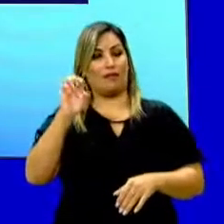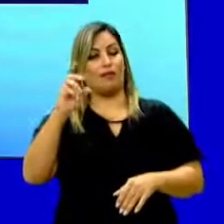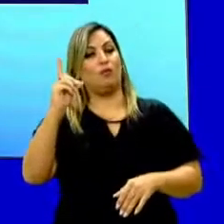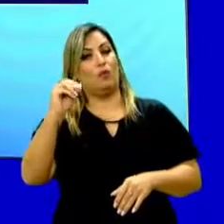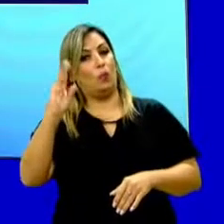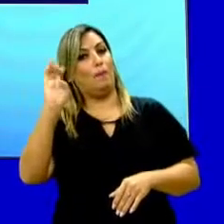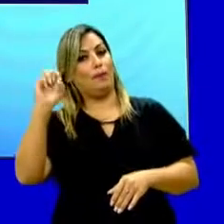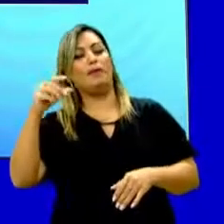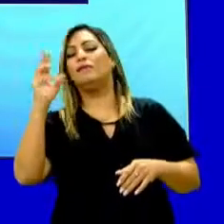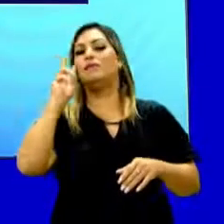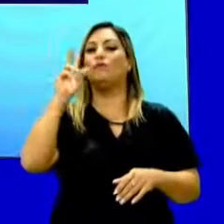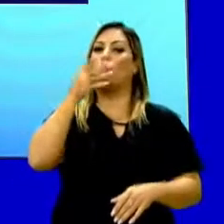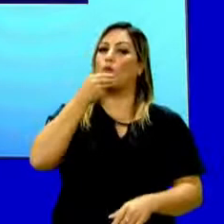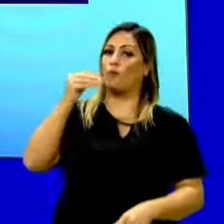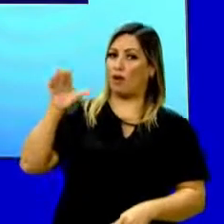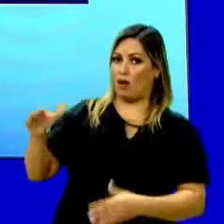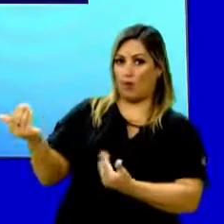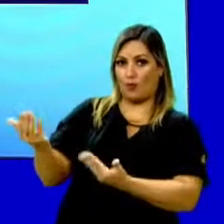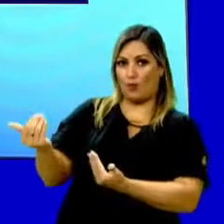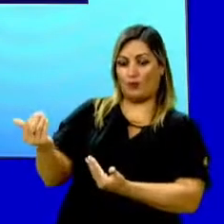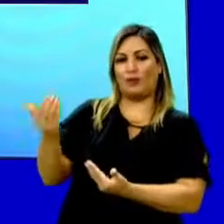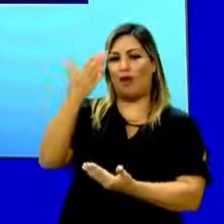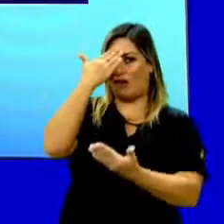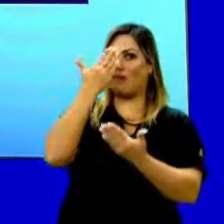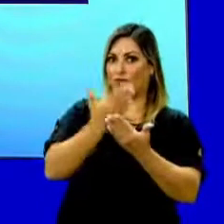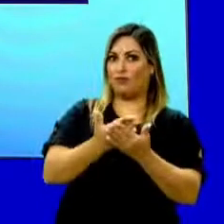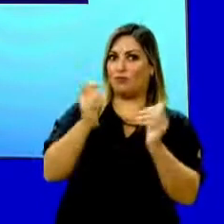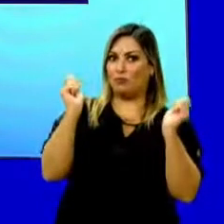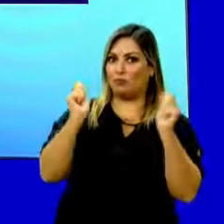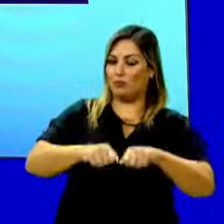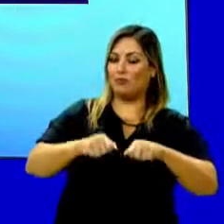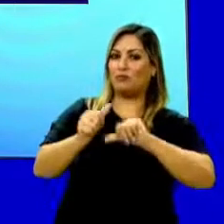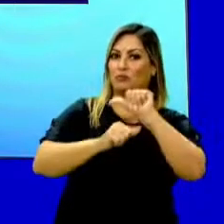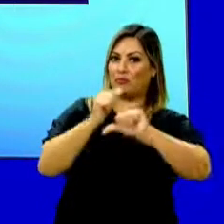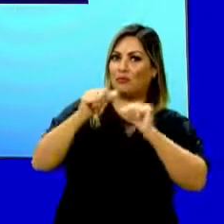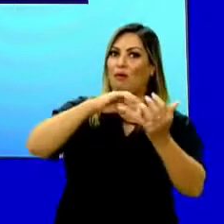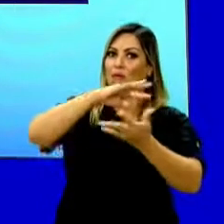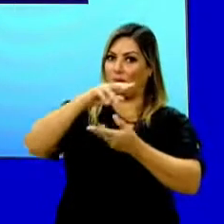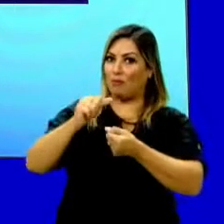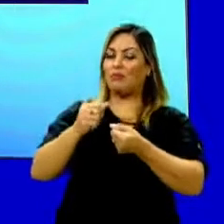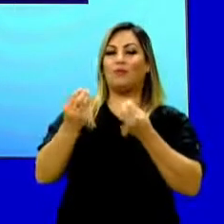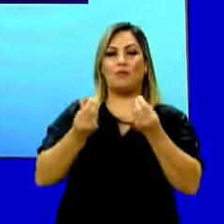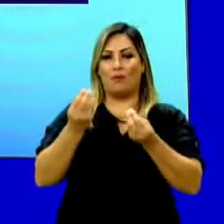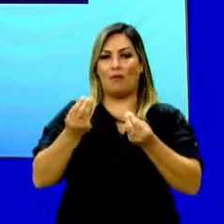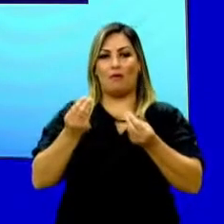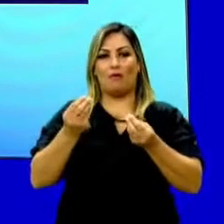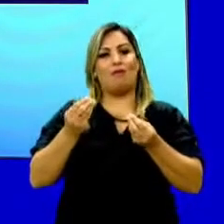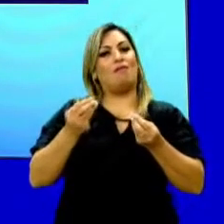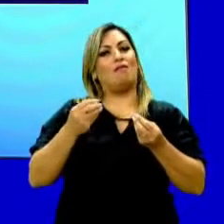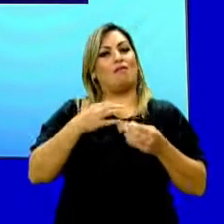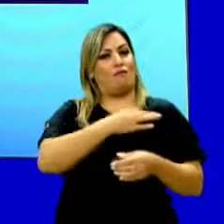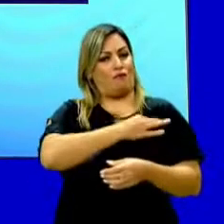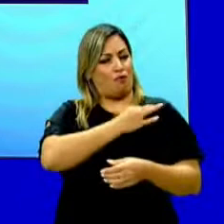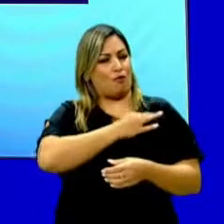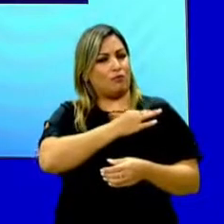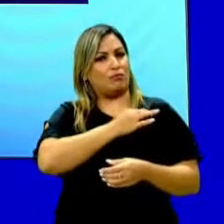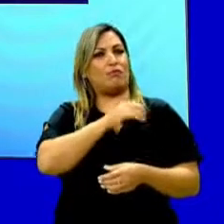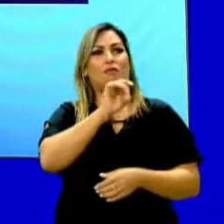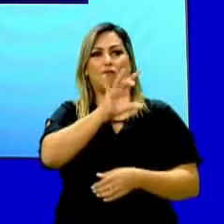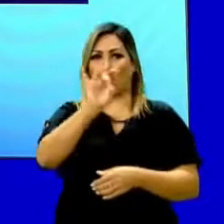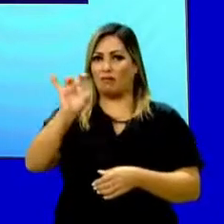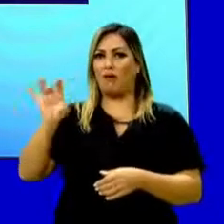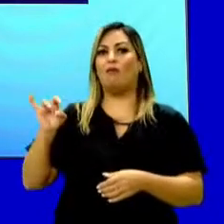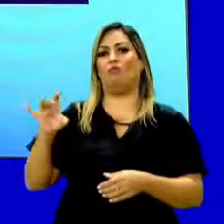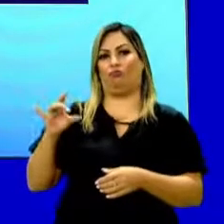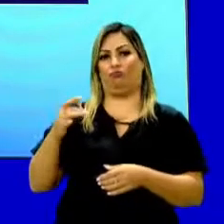conta a história de um garoto que crê ser possível mudar o mundo a partir da ação voluntária de cada um.